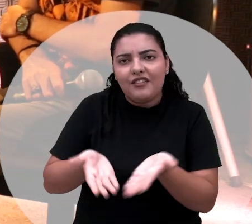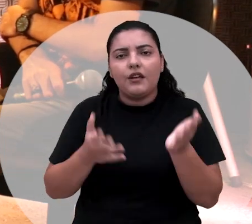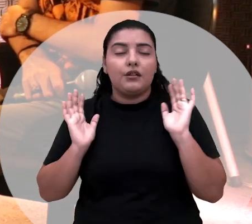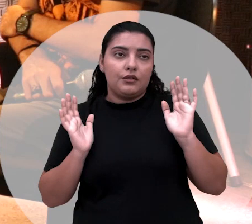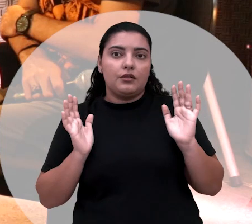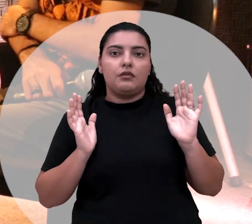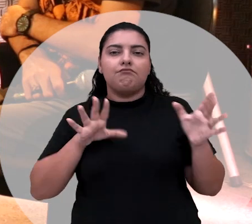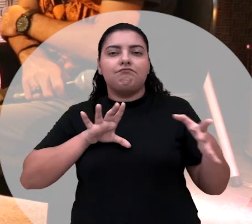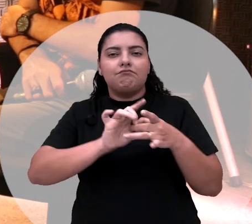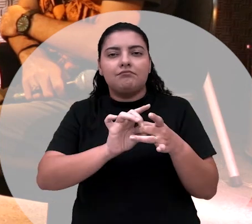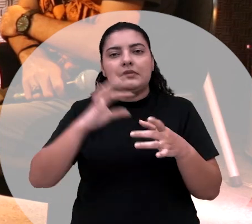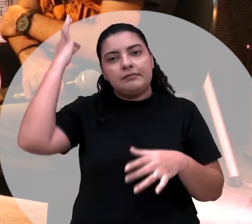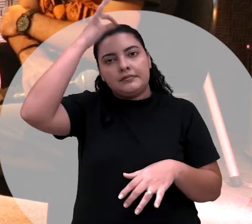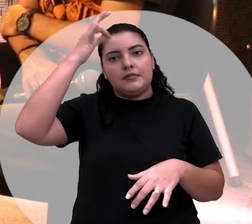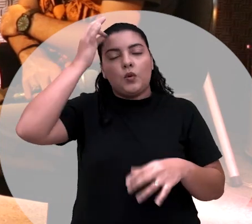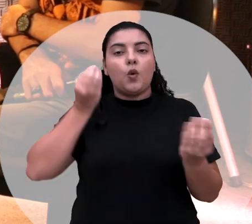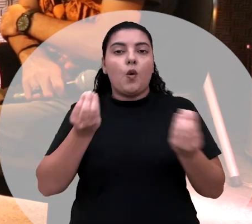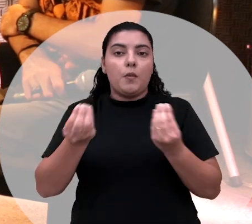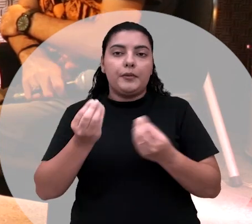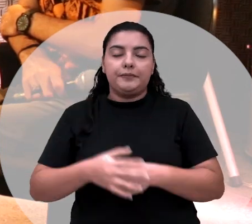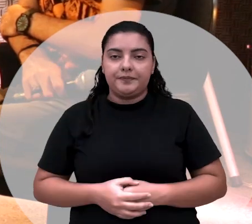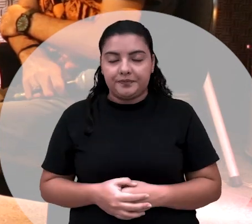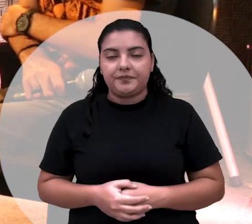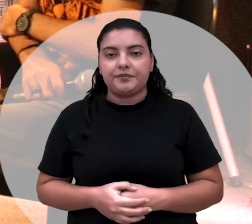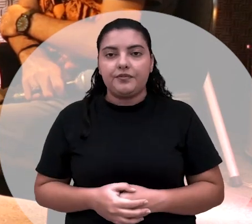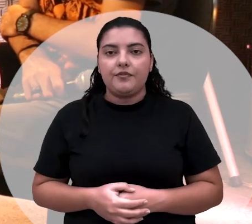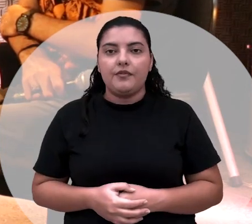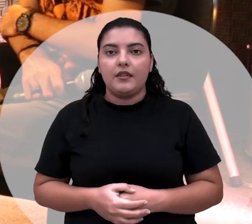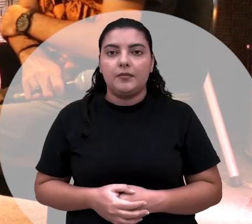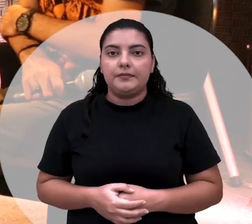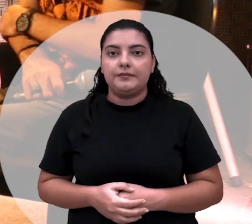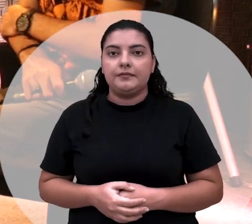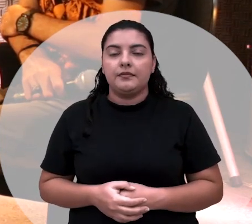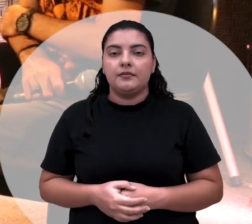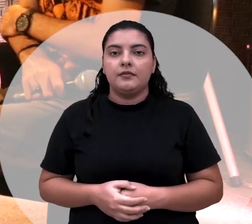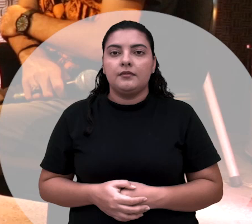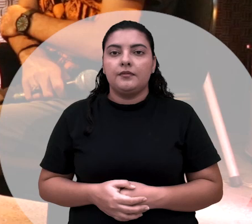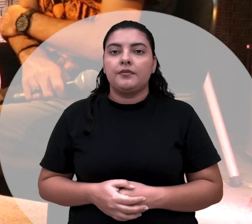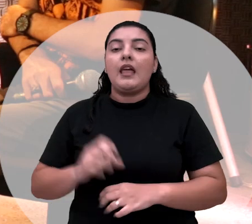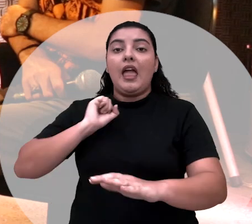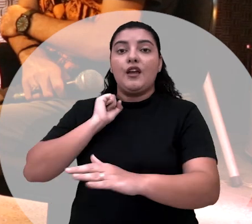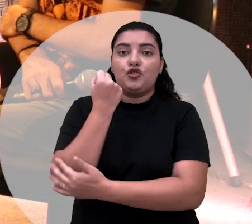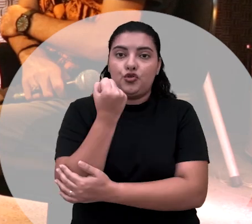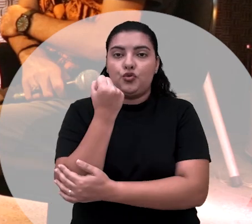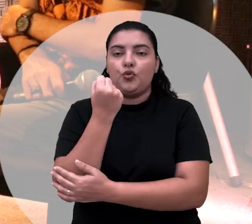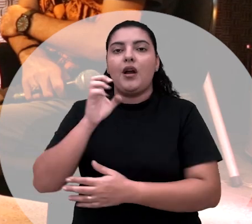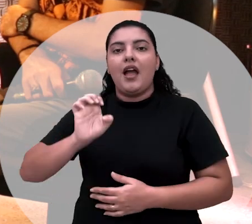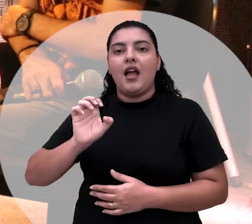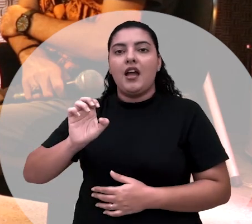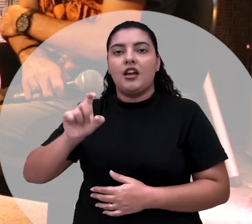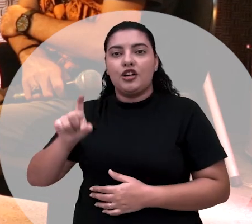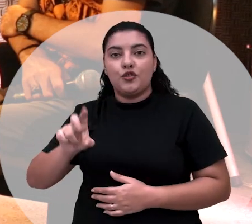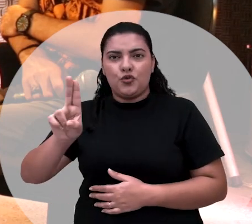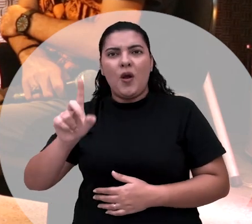conexão com o espiritual? É, vamos lá, vamos começar. Exu, né? O pessoal diz que Exu é